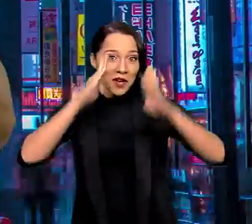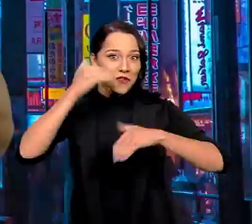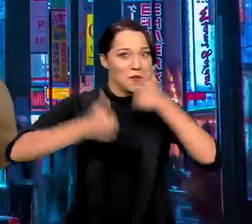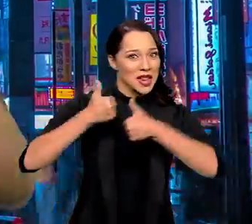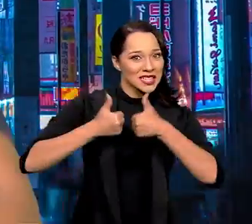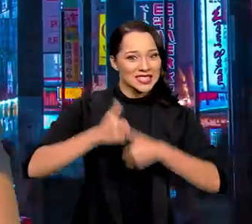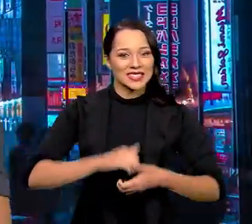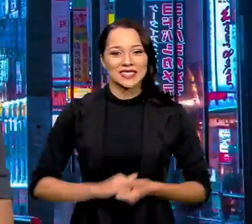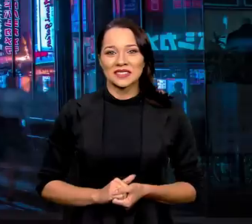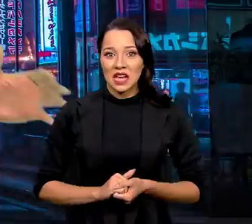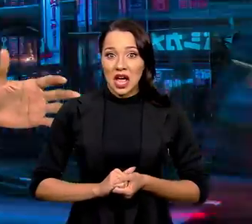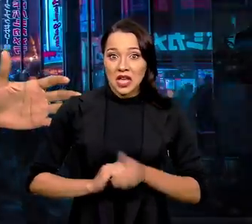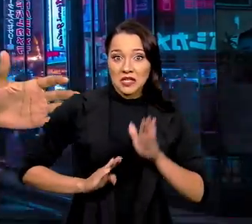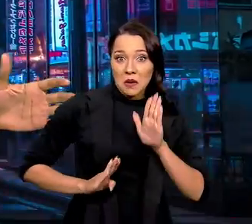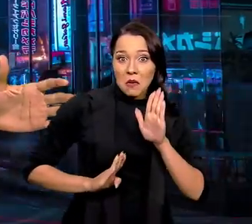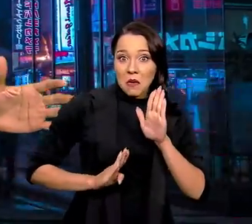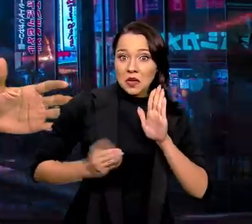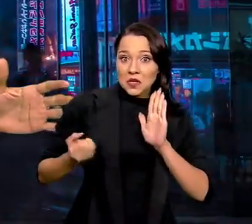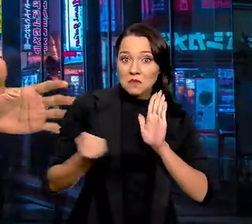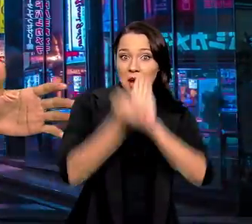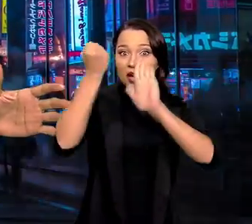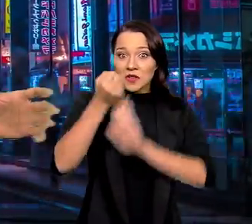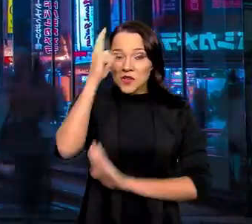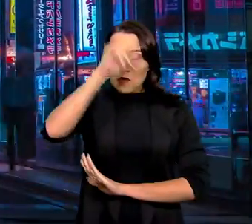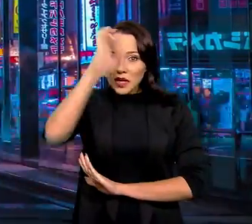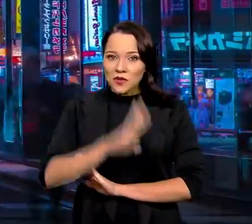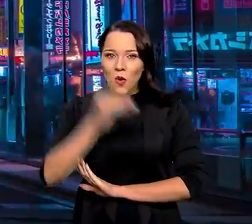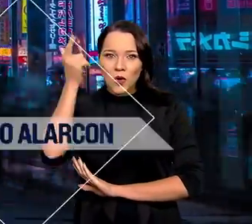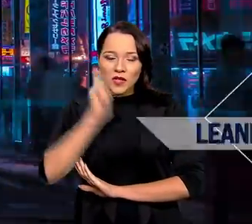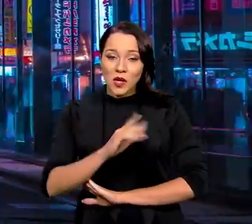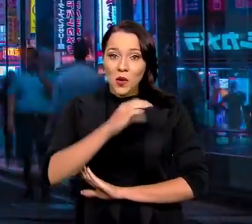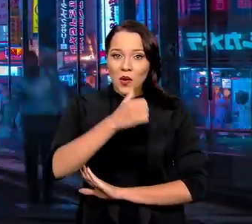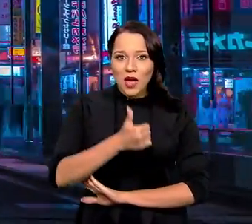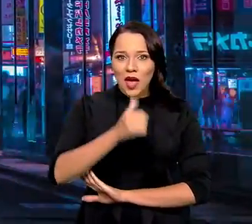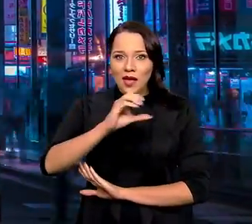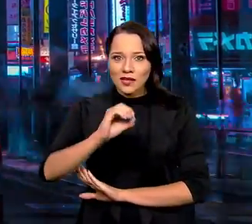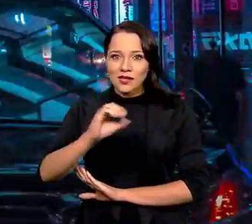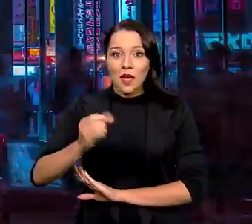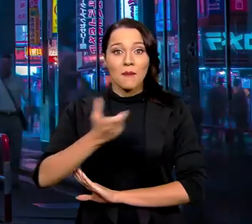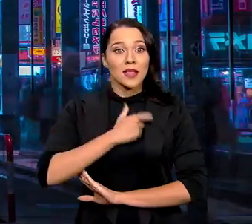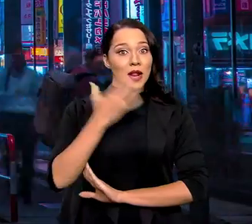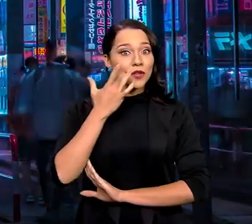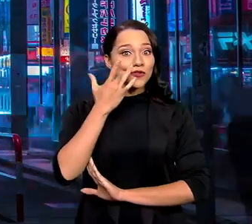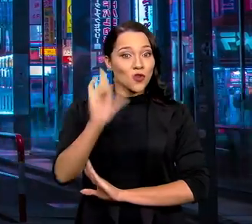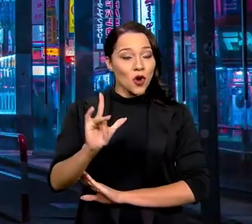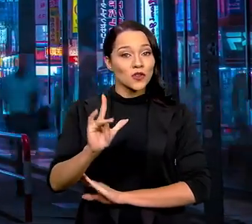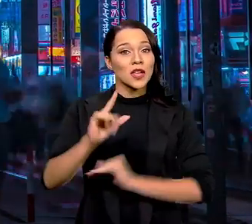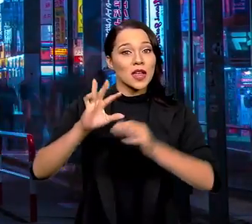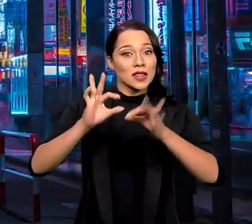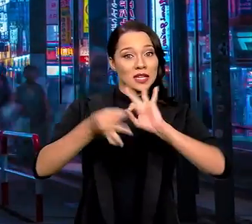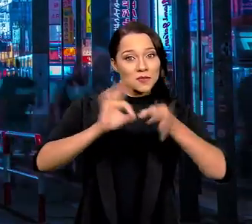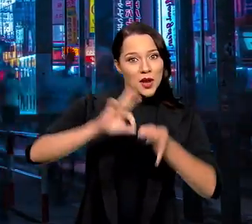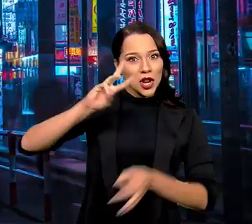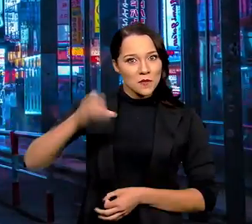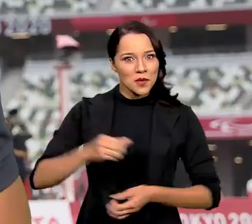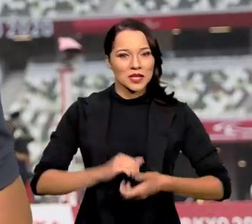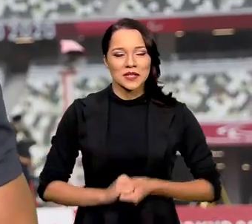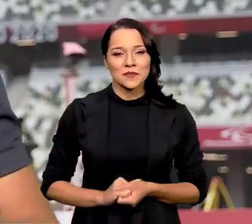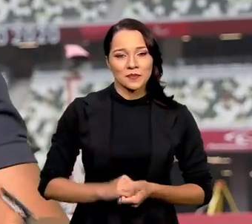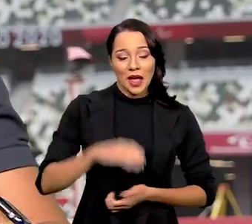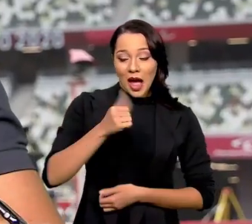Salve, salve galera, beleza? Marca histórica pro Brasil, hein? Alcançamos 100 medalhas de ouro nos Jogos Paralímpicos.